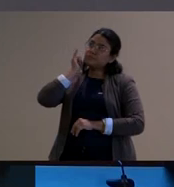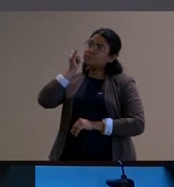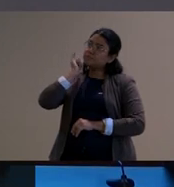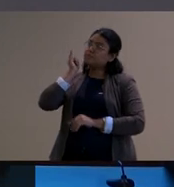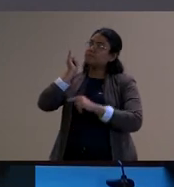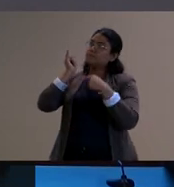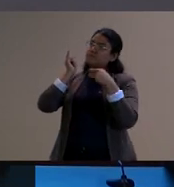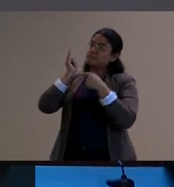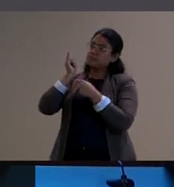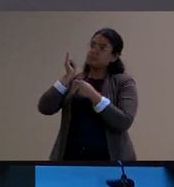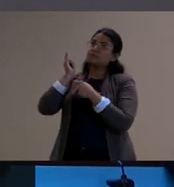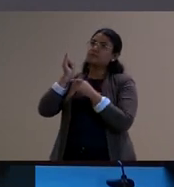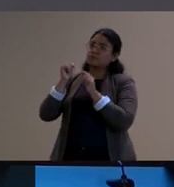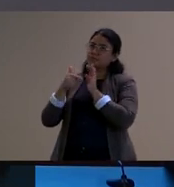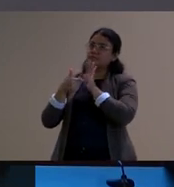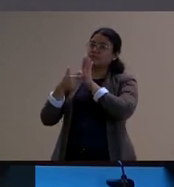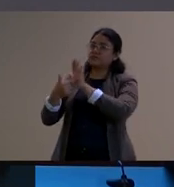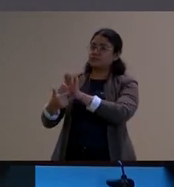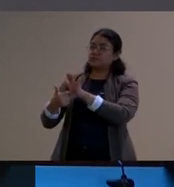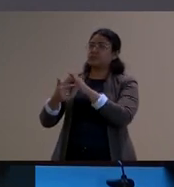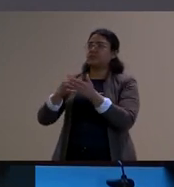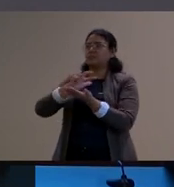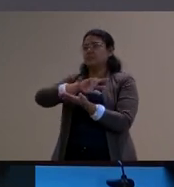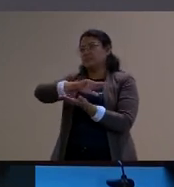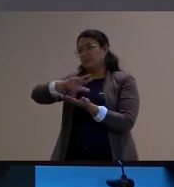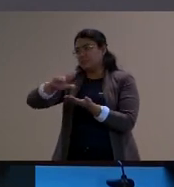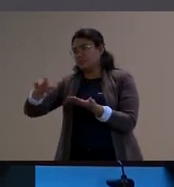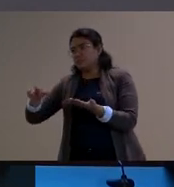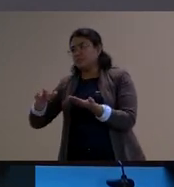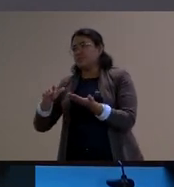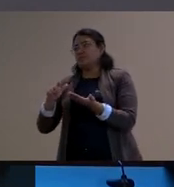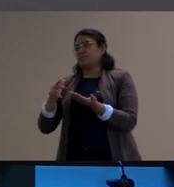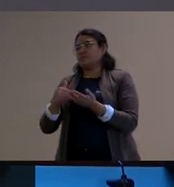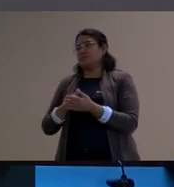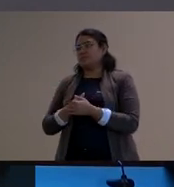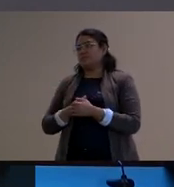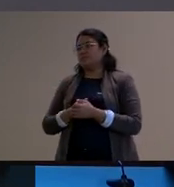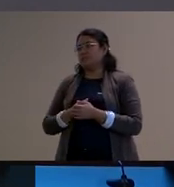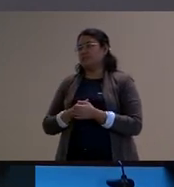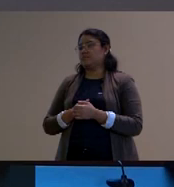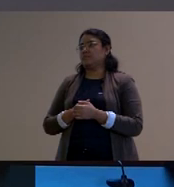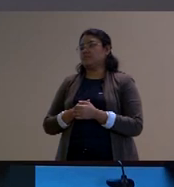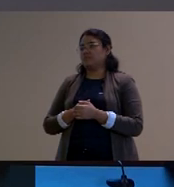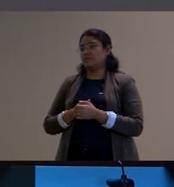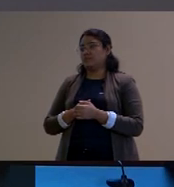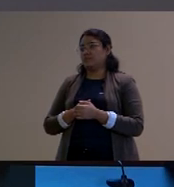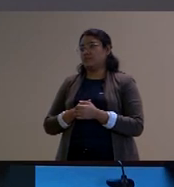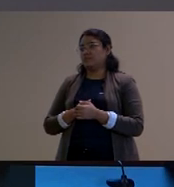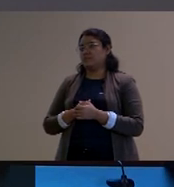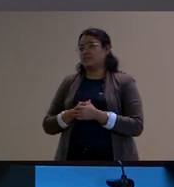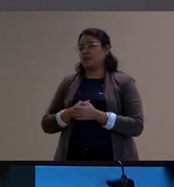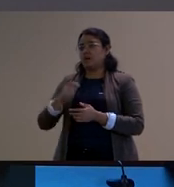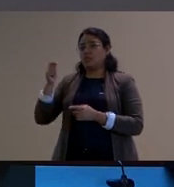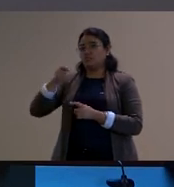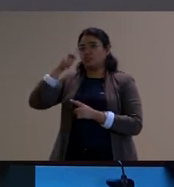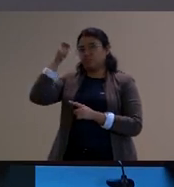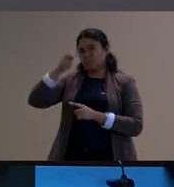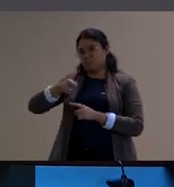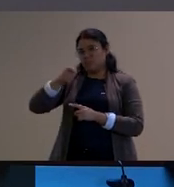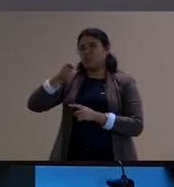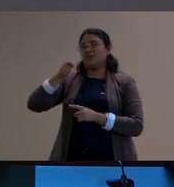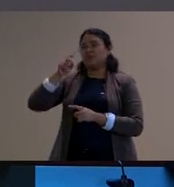ele traz o Heródoto ou lembra um pouco dos contos de fada ela vai